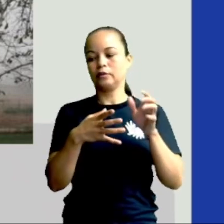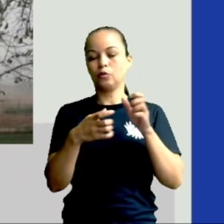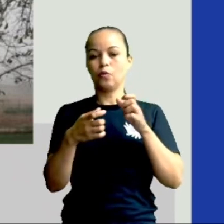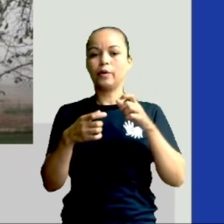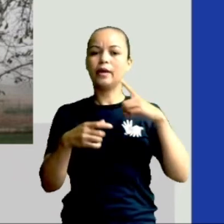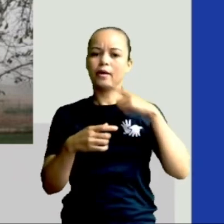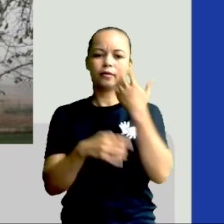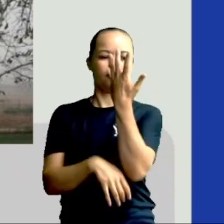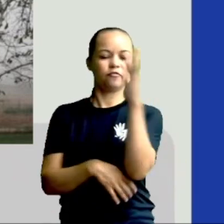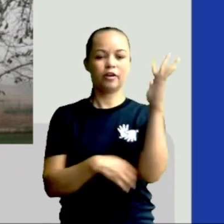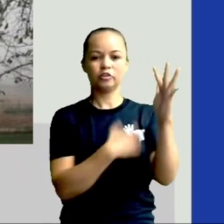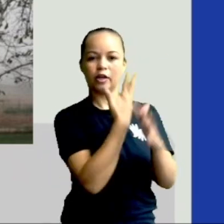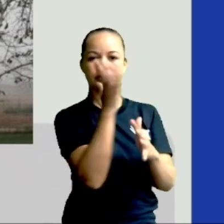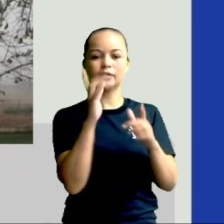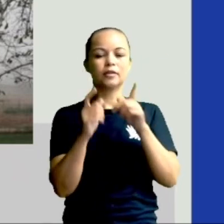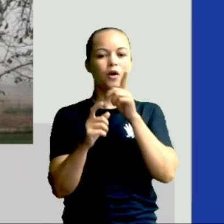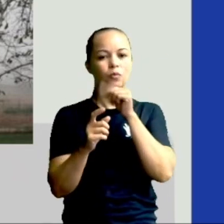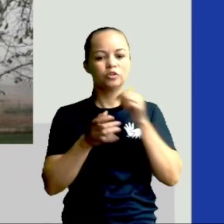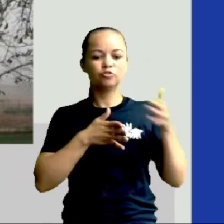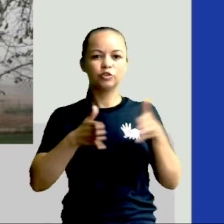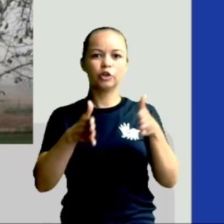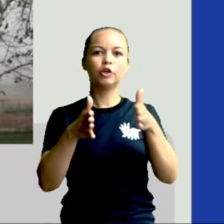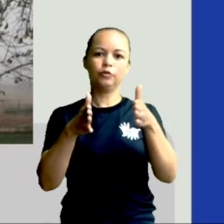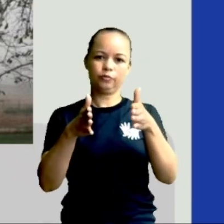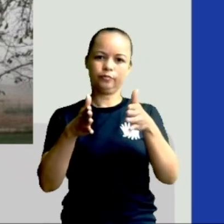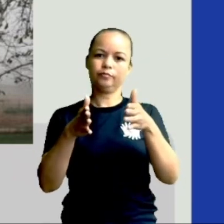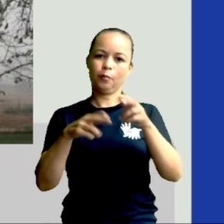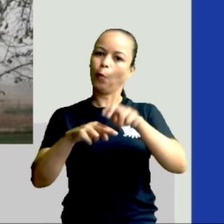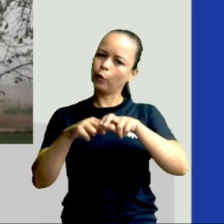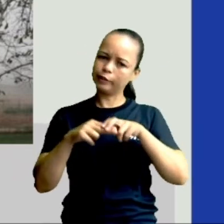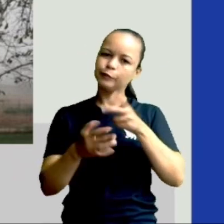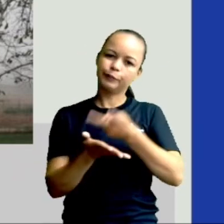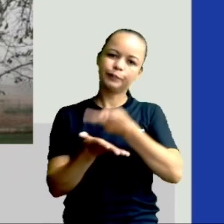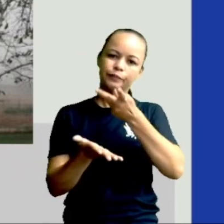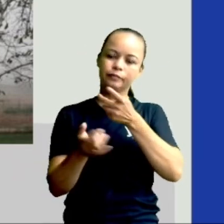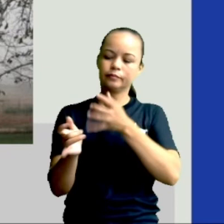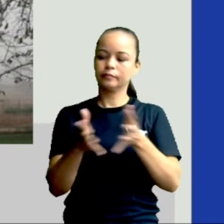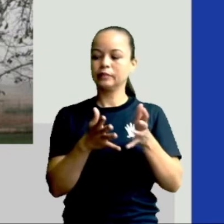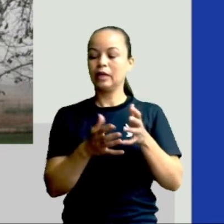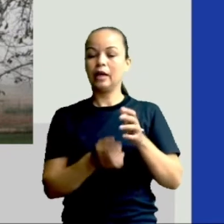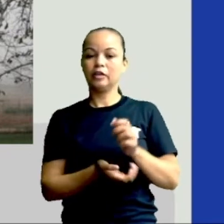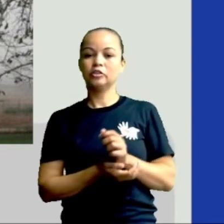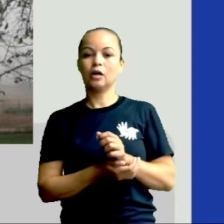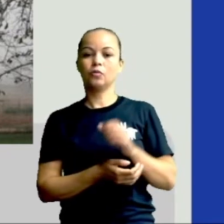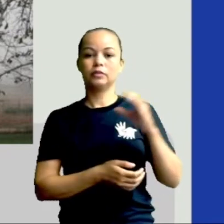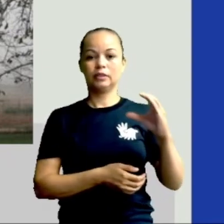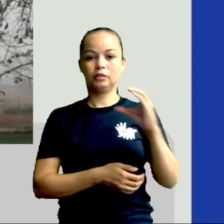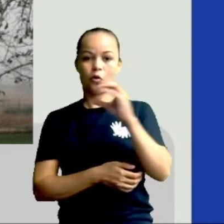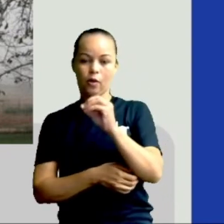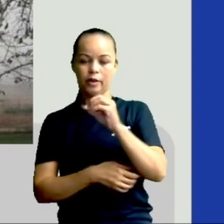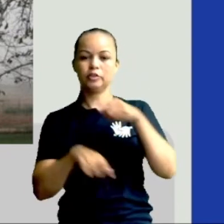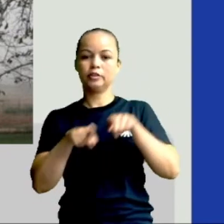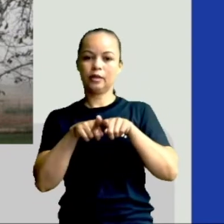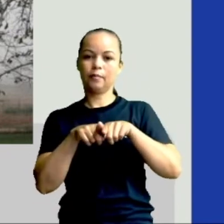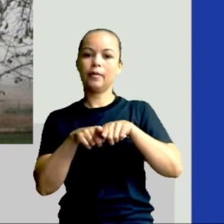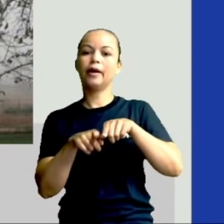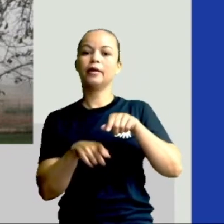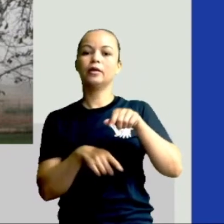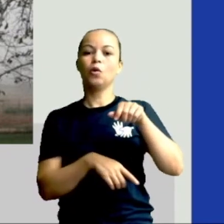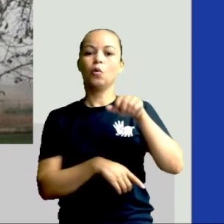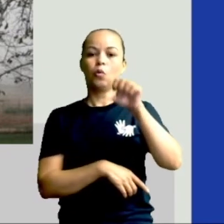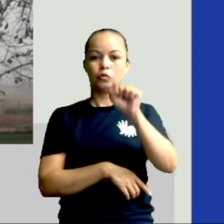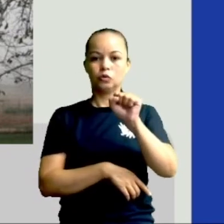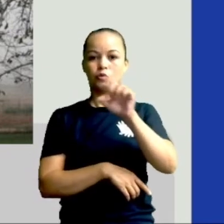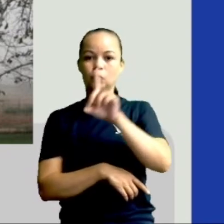muitos rios. Por isso que isso ocorre. Então, nas regiões centro-oeste e sudeste, o período é o período em que é o menor